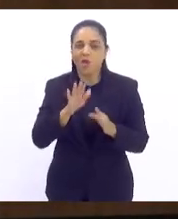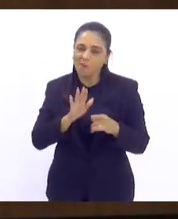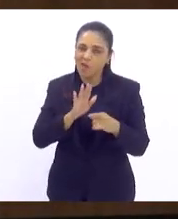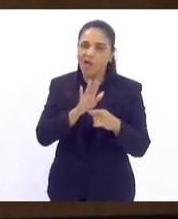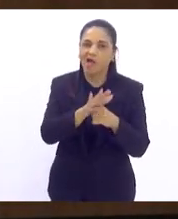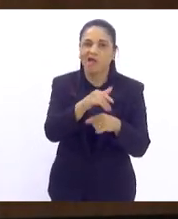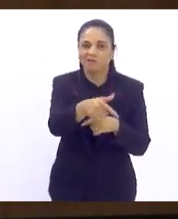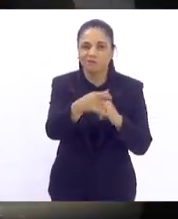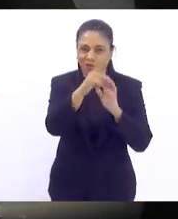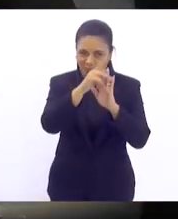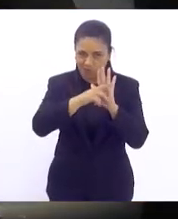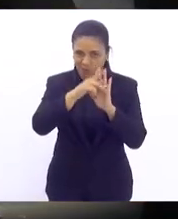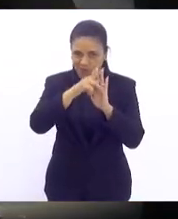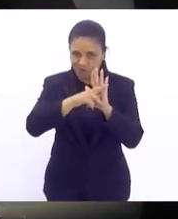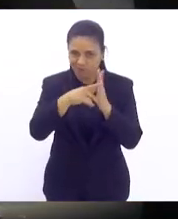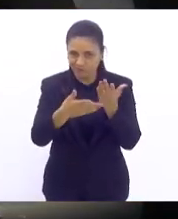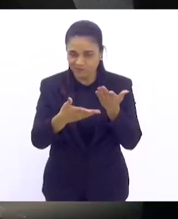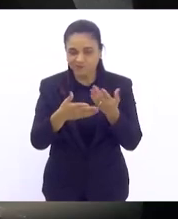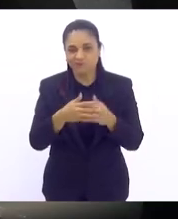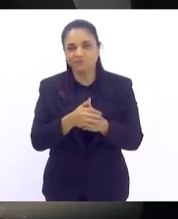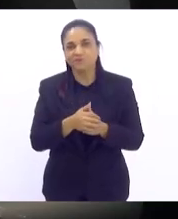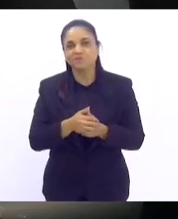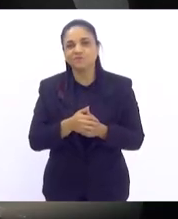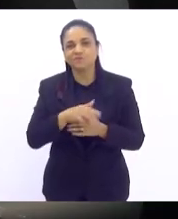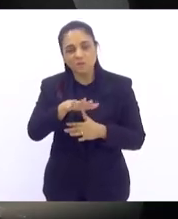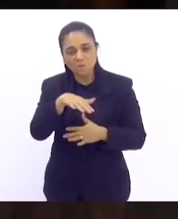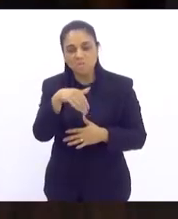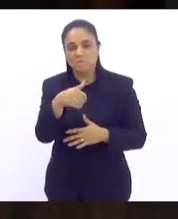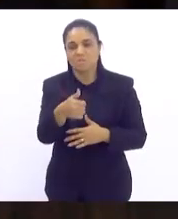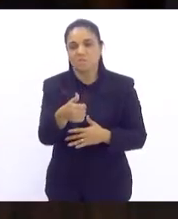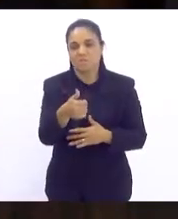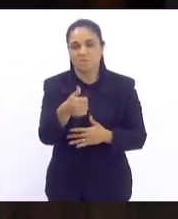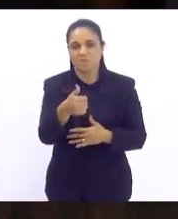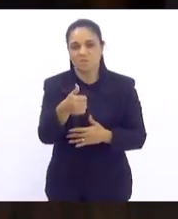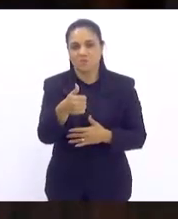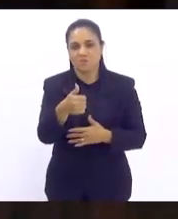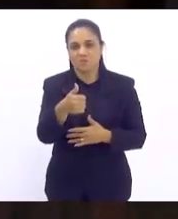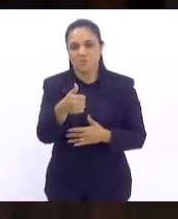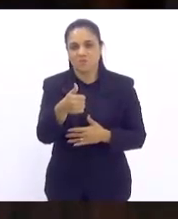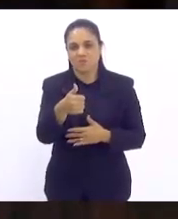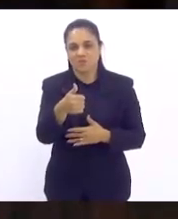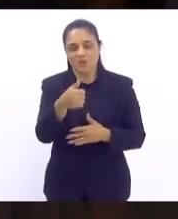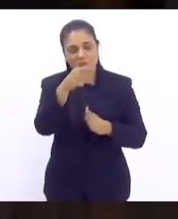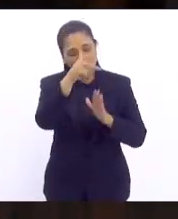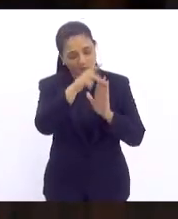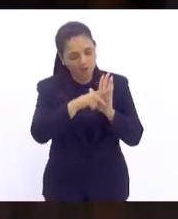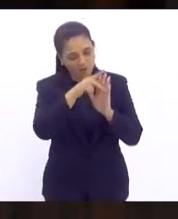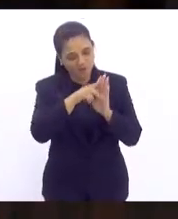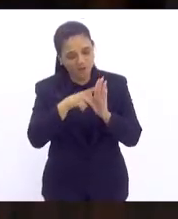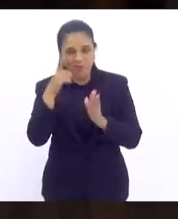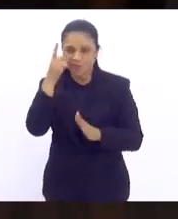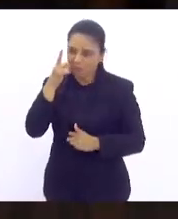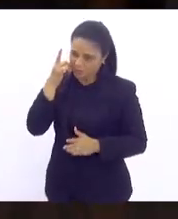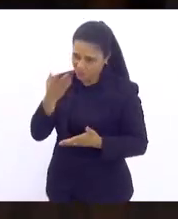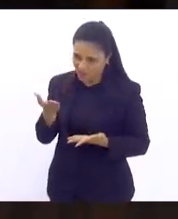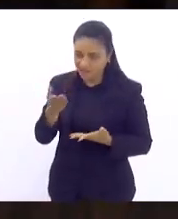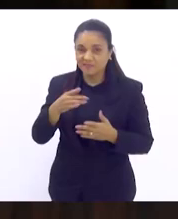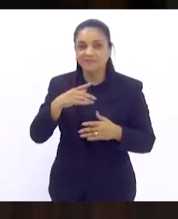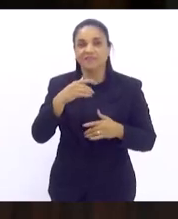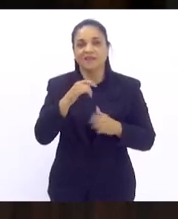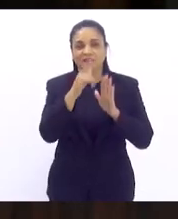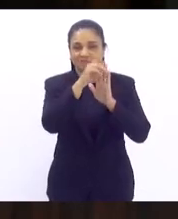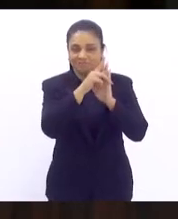melhorar o projeto de vossa excelência. Anuncio o projeto de lei